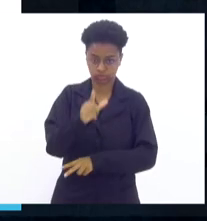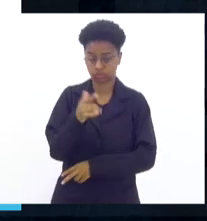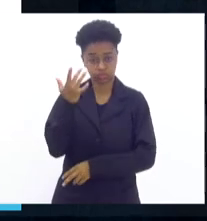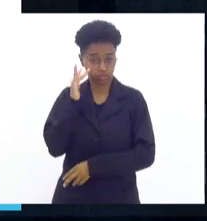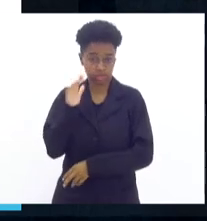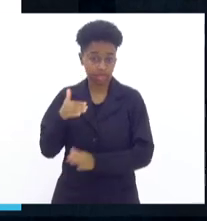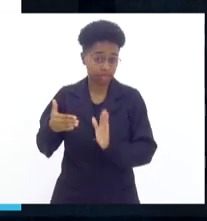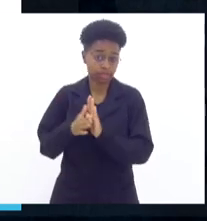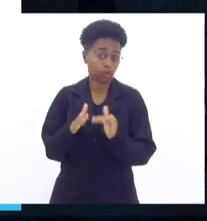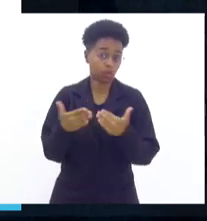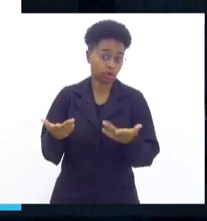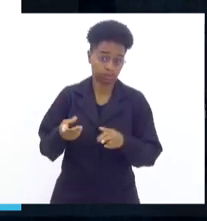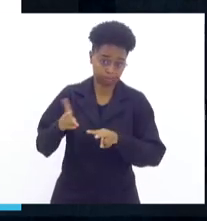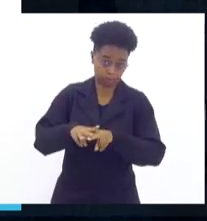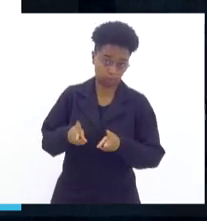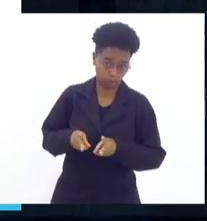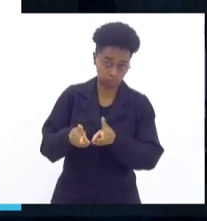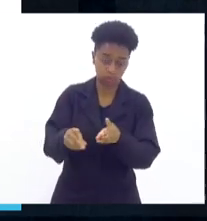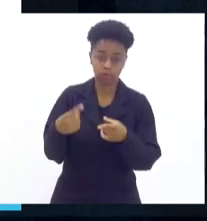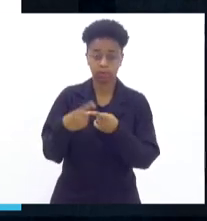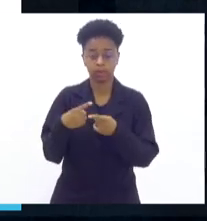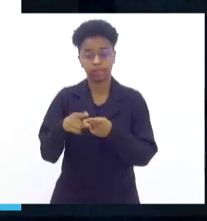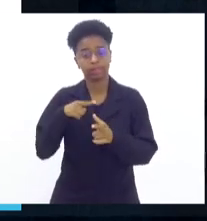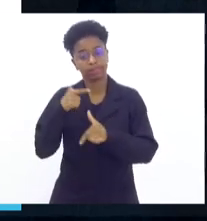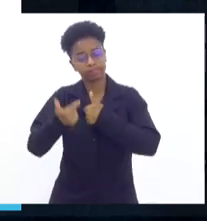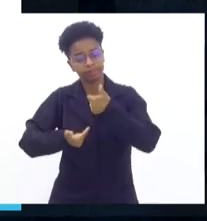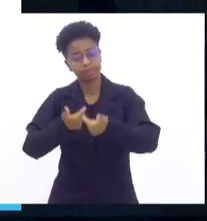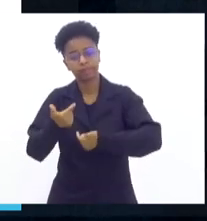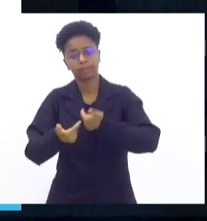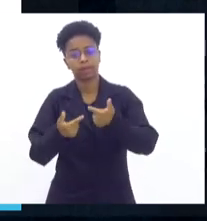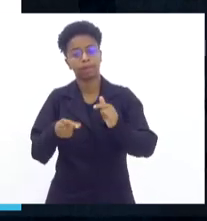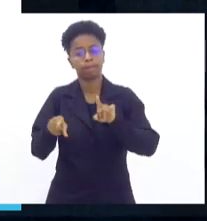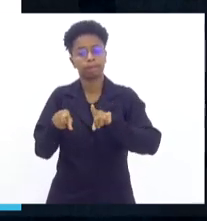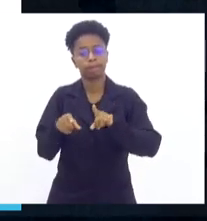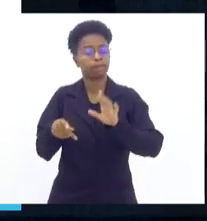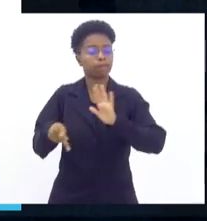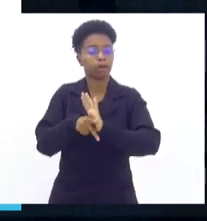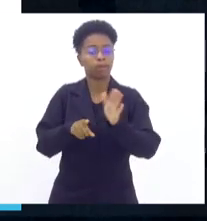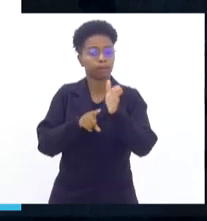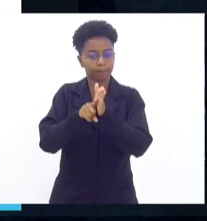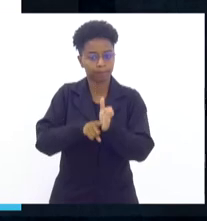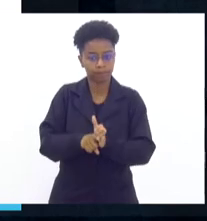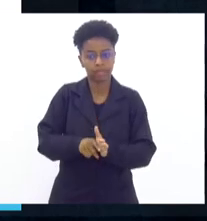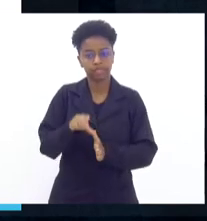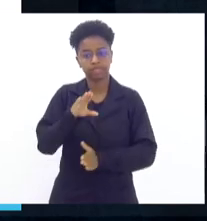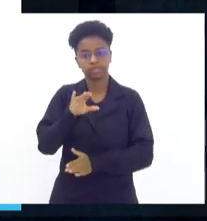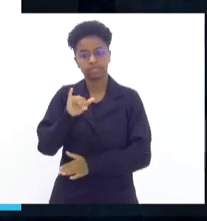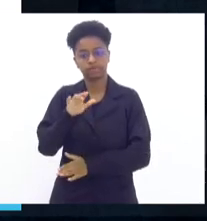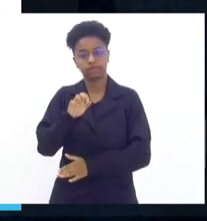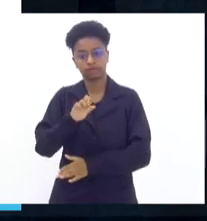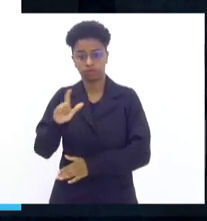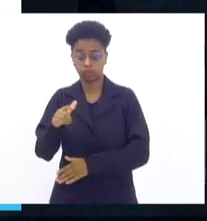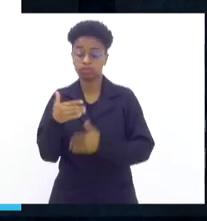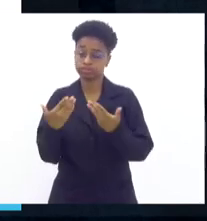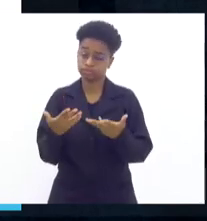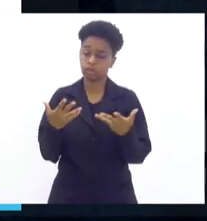elementos também vão ficar presos, porque a gente conta aí com o trabalho do inquérito da nossa Polícia Civil, que brilhantemente consegue